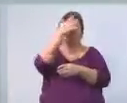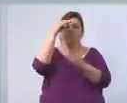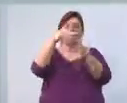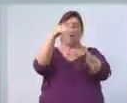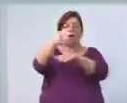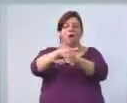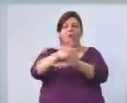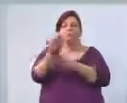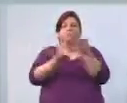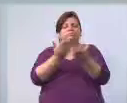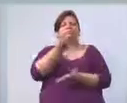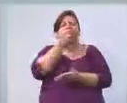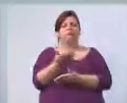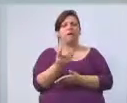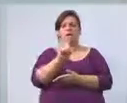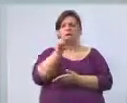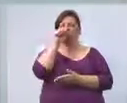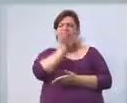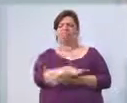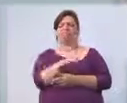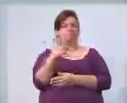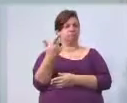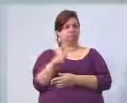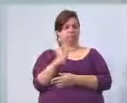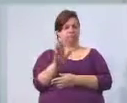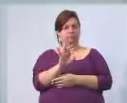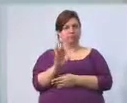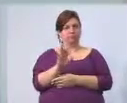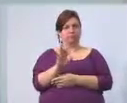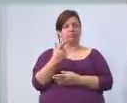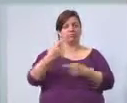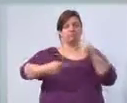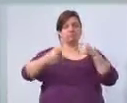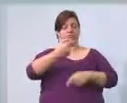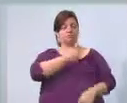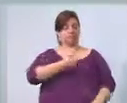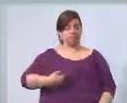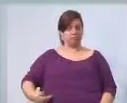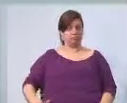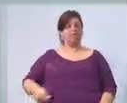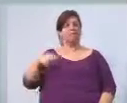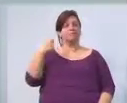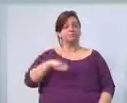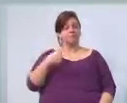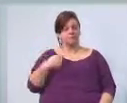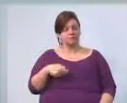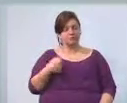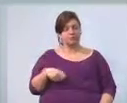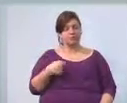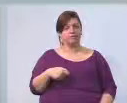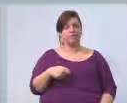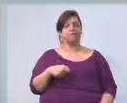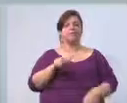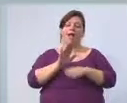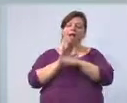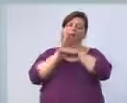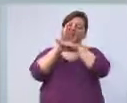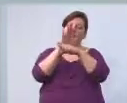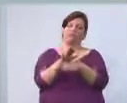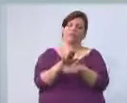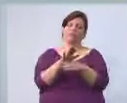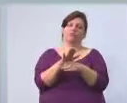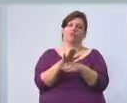maltratados, não abandonados. As políticas públicas devem ser direcionadas para favorecer